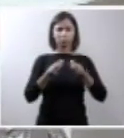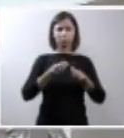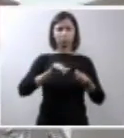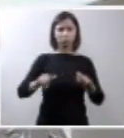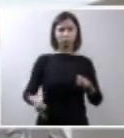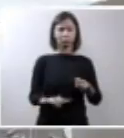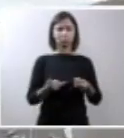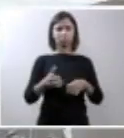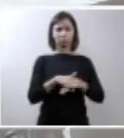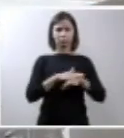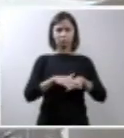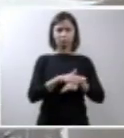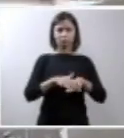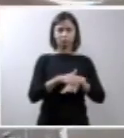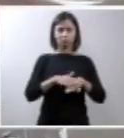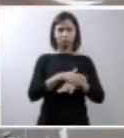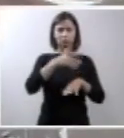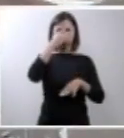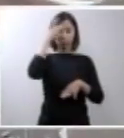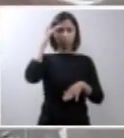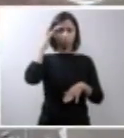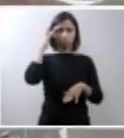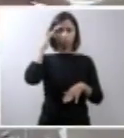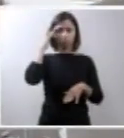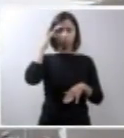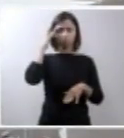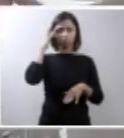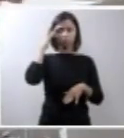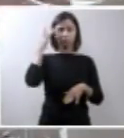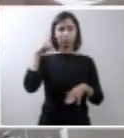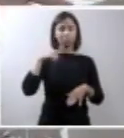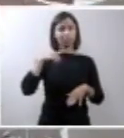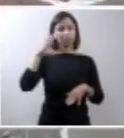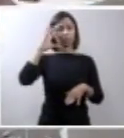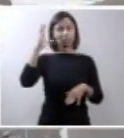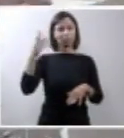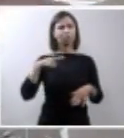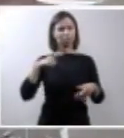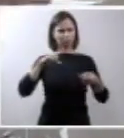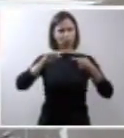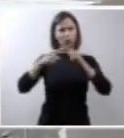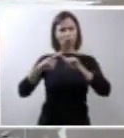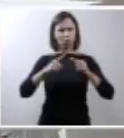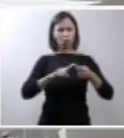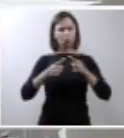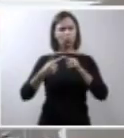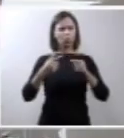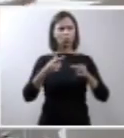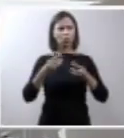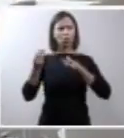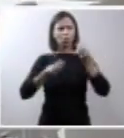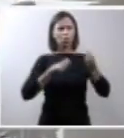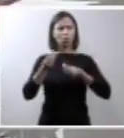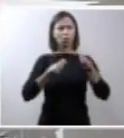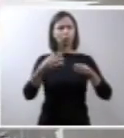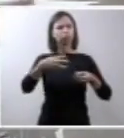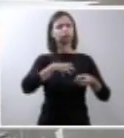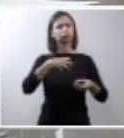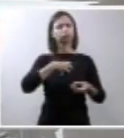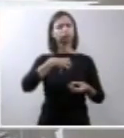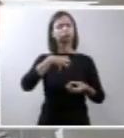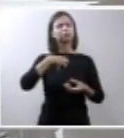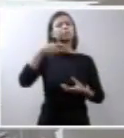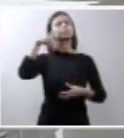que decidiram prosseguir e se teve esse contato, como era o espírito dessas